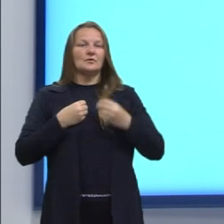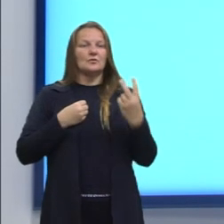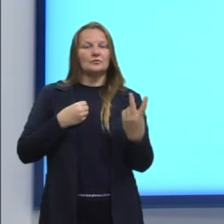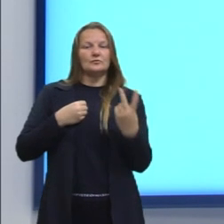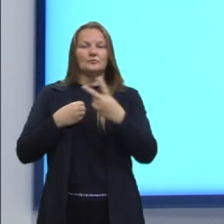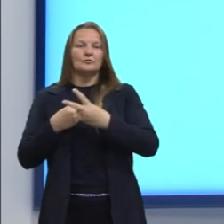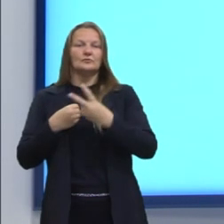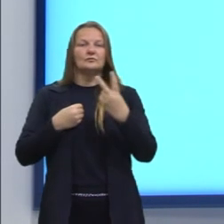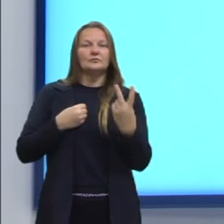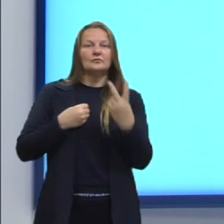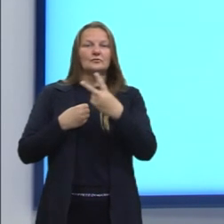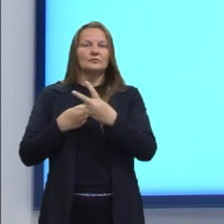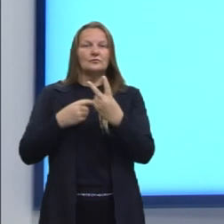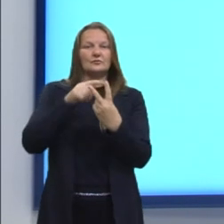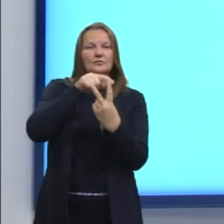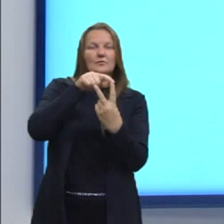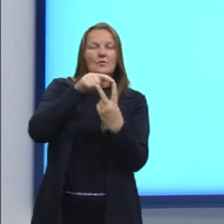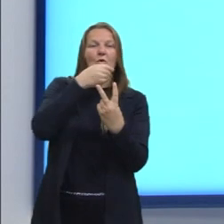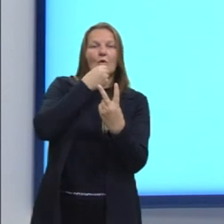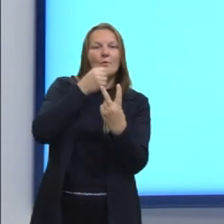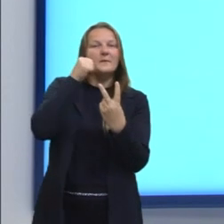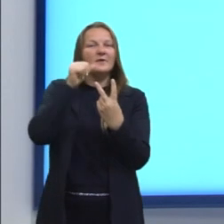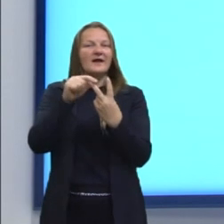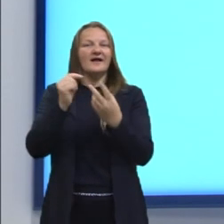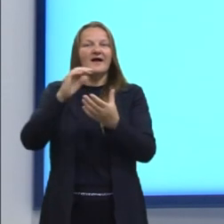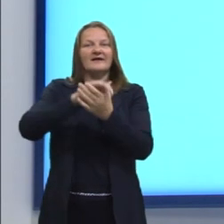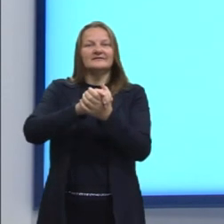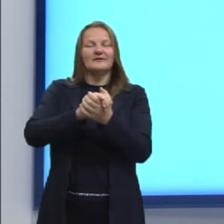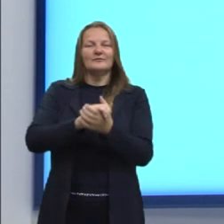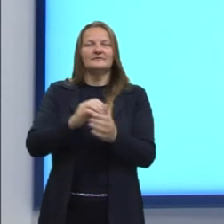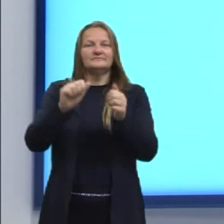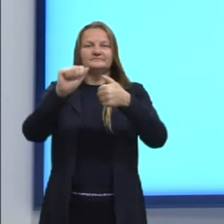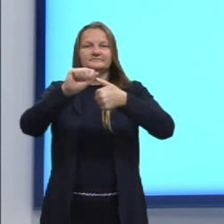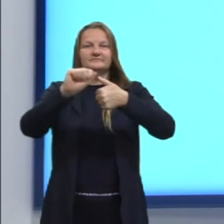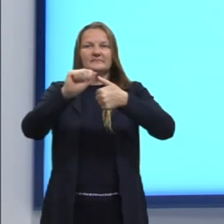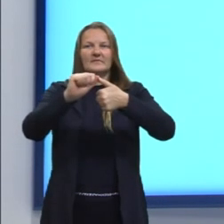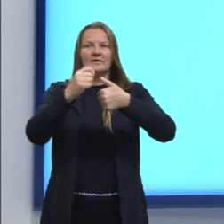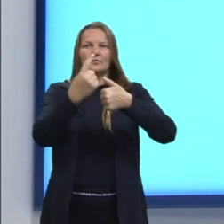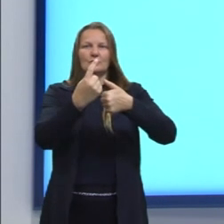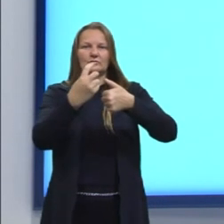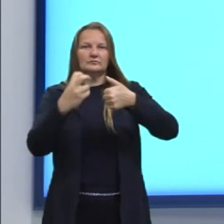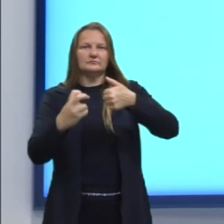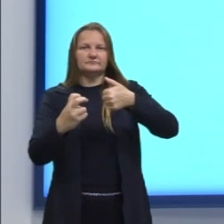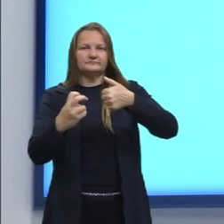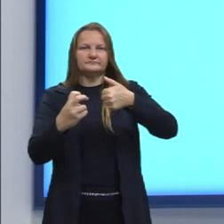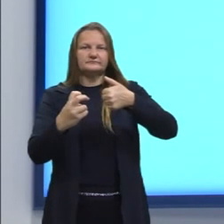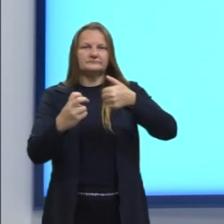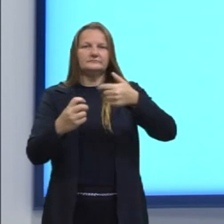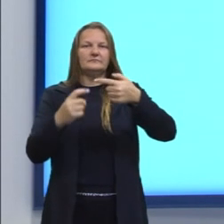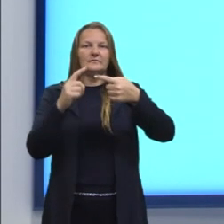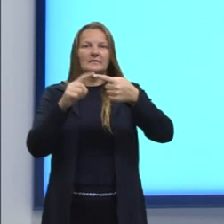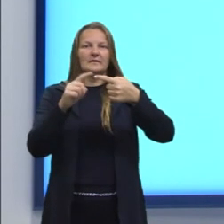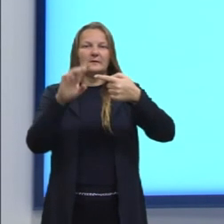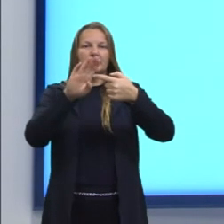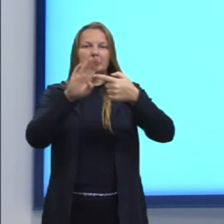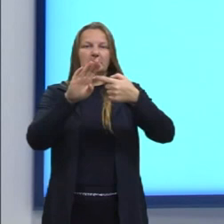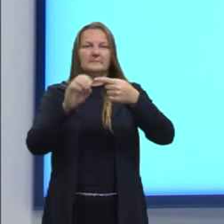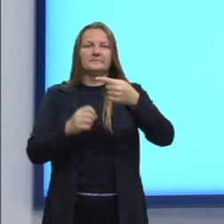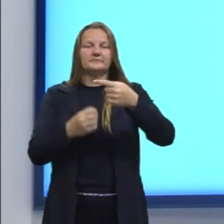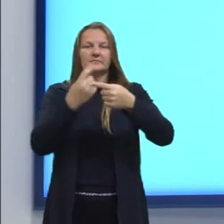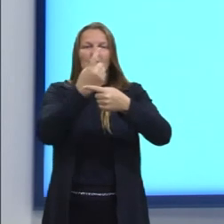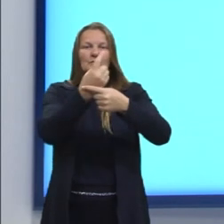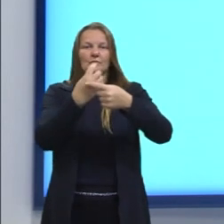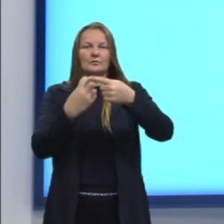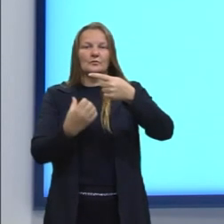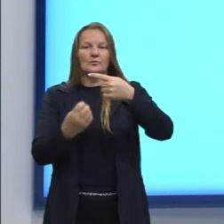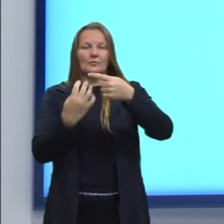pessoas do casal? Alternativa A, 1 para 5. Alternativa B, 1